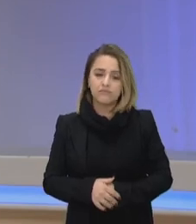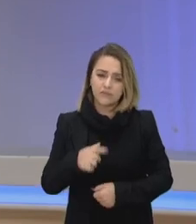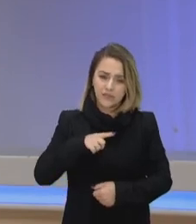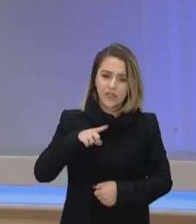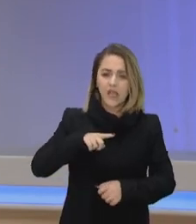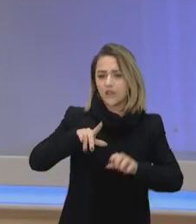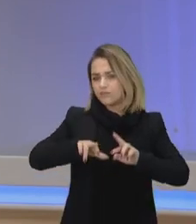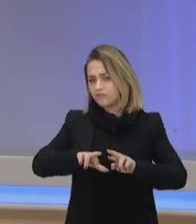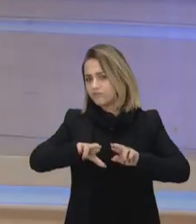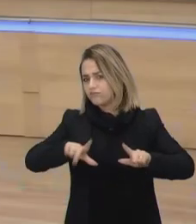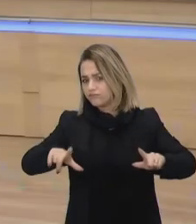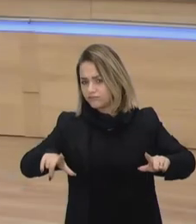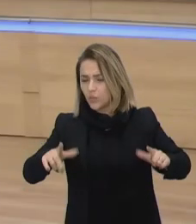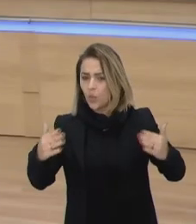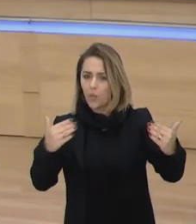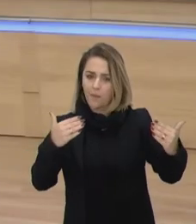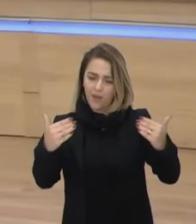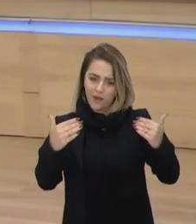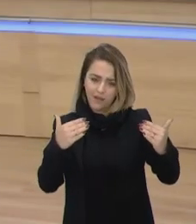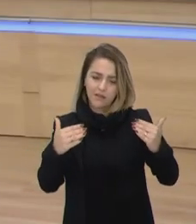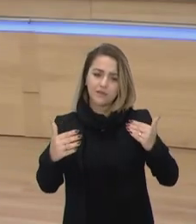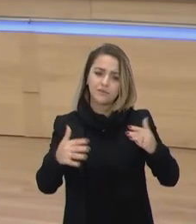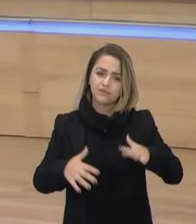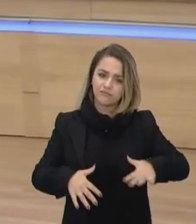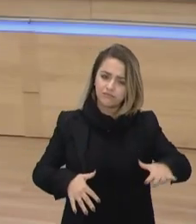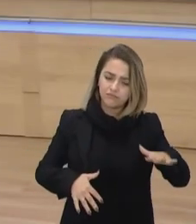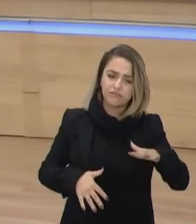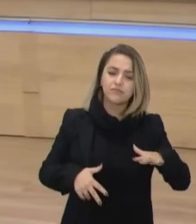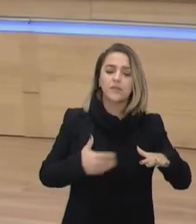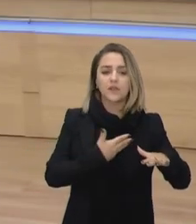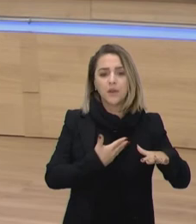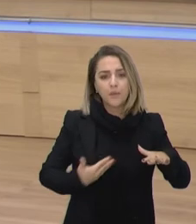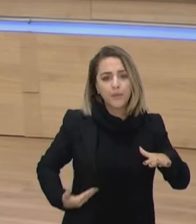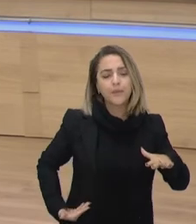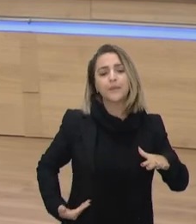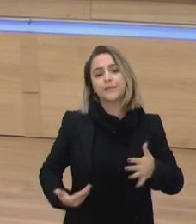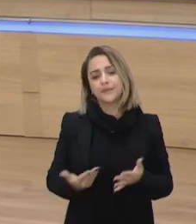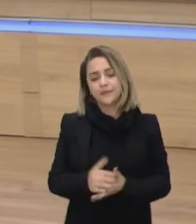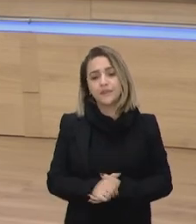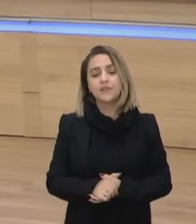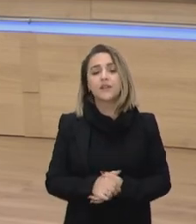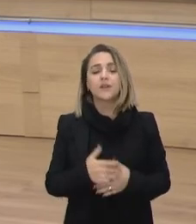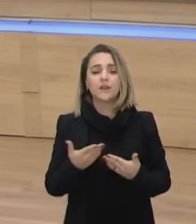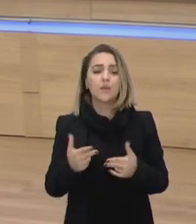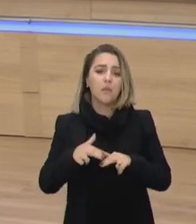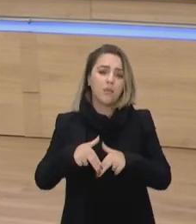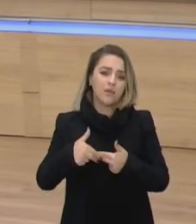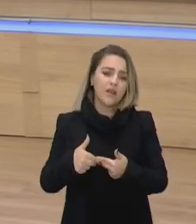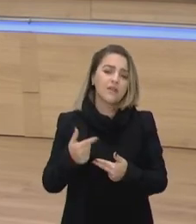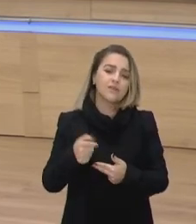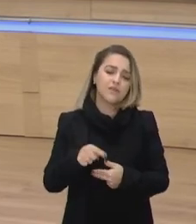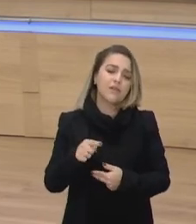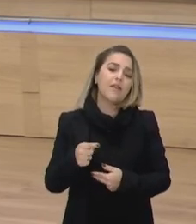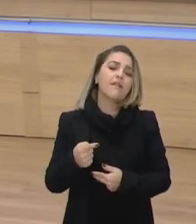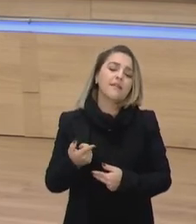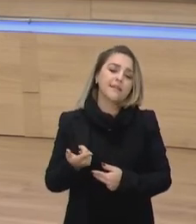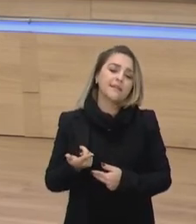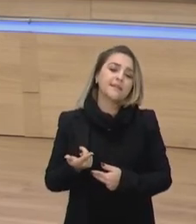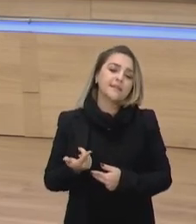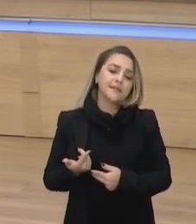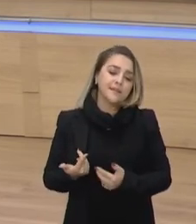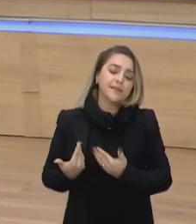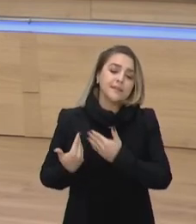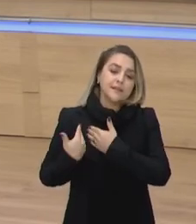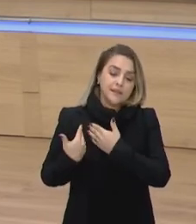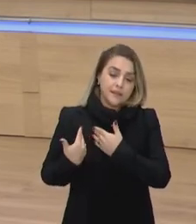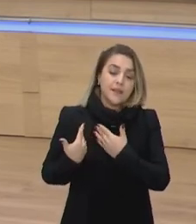discrepâncias em relação à rede pública, né? Justamente por conta dessa ideia do poder econômico. Então, olha